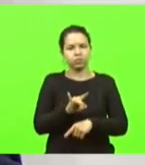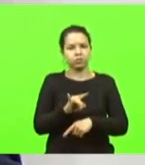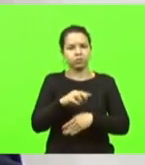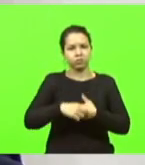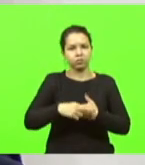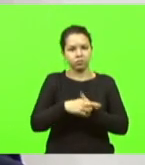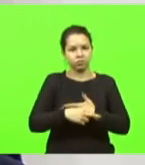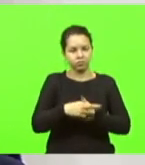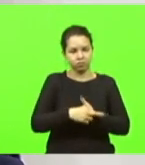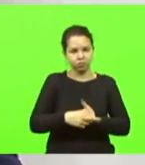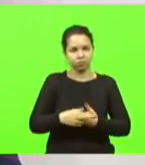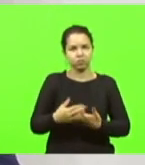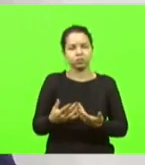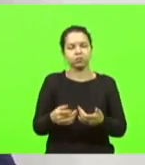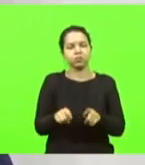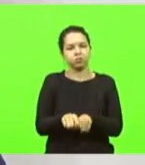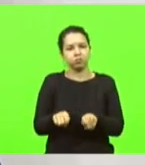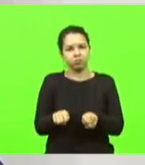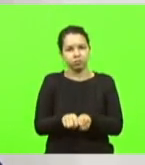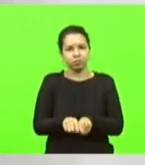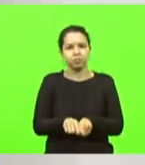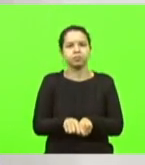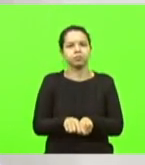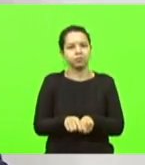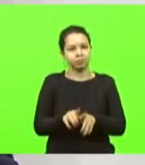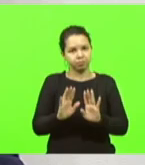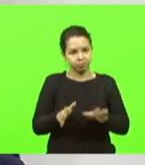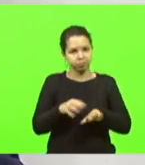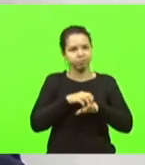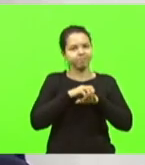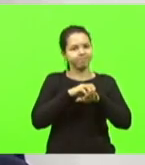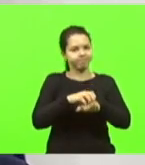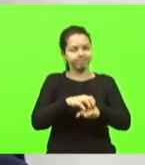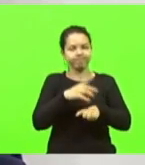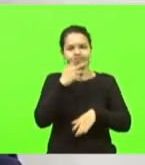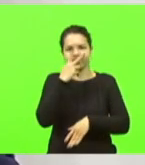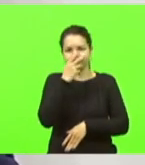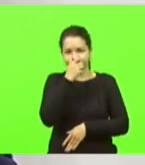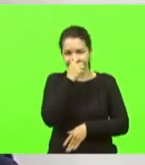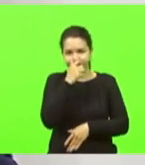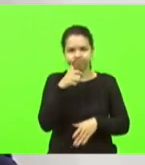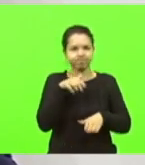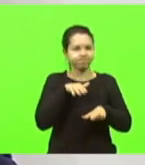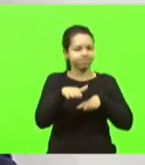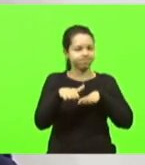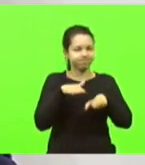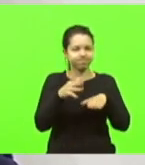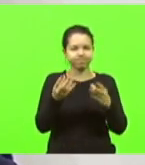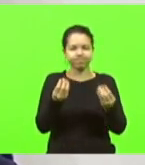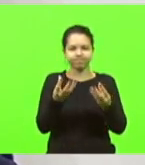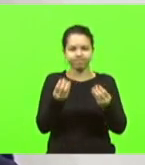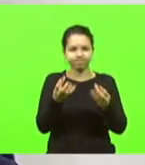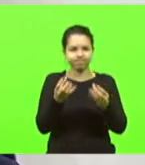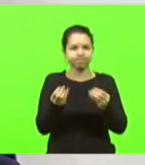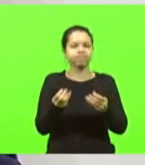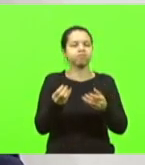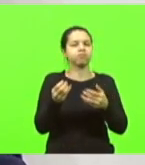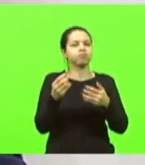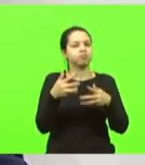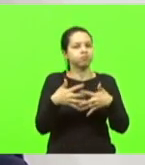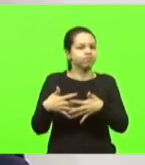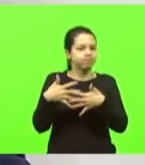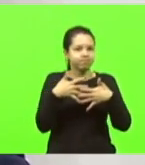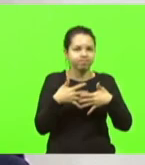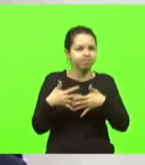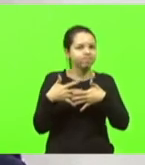com mais de 15 mil veículos diários, que escoa a produção não